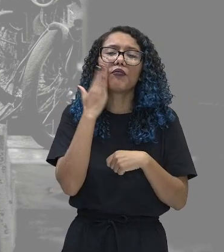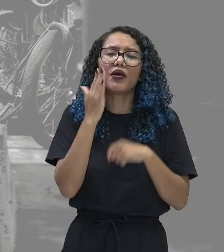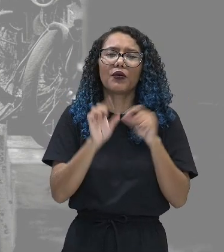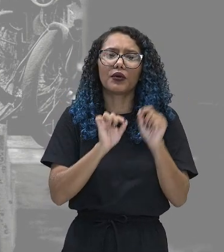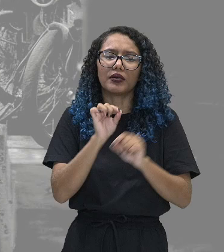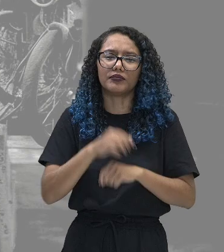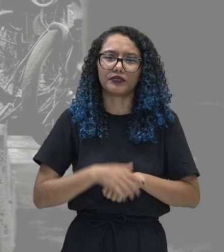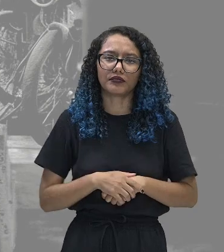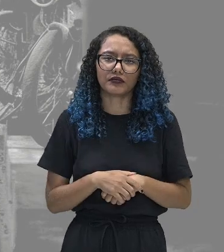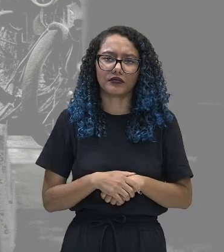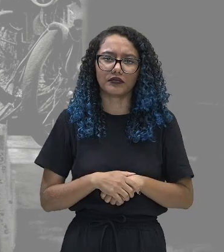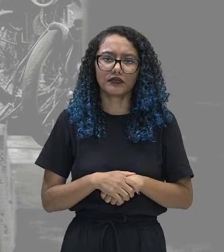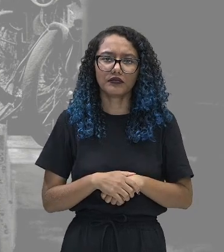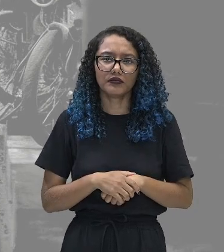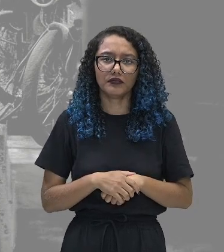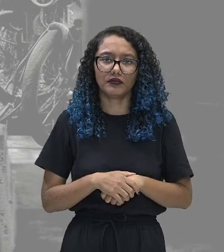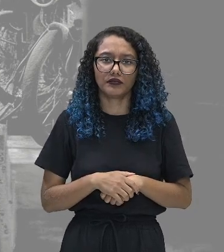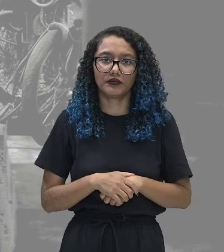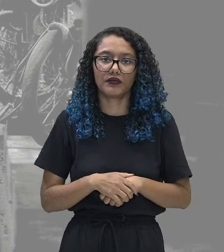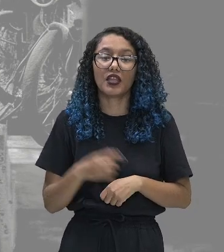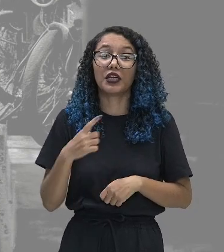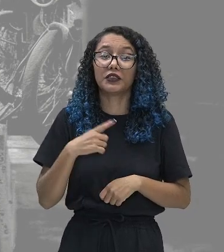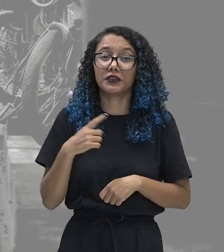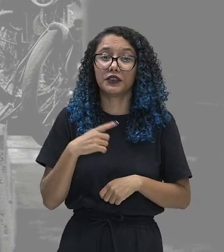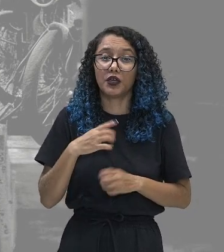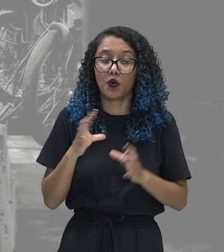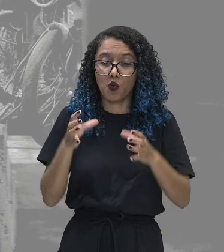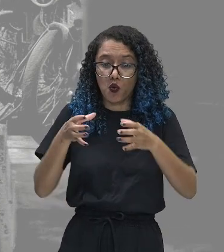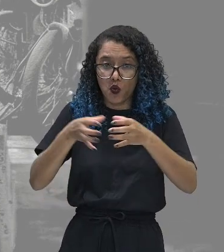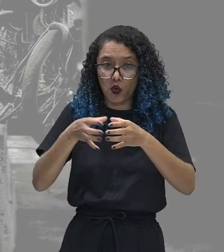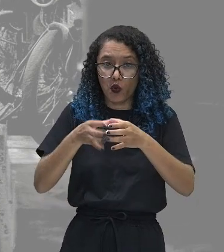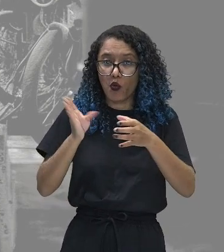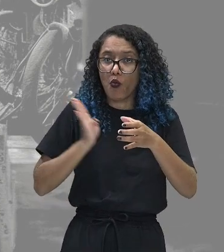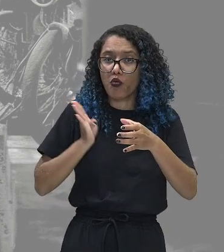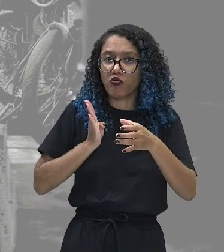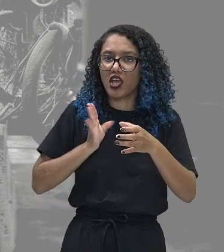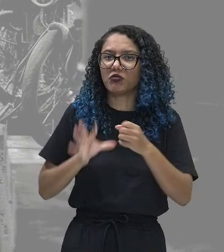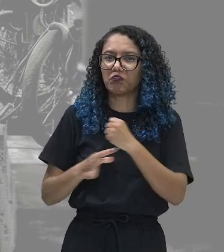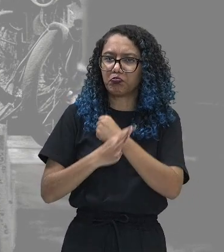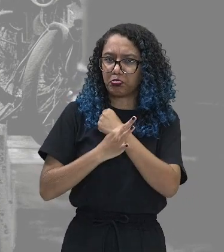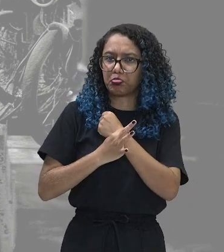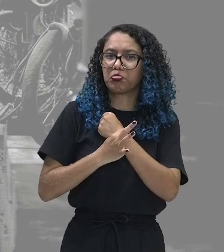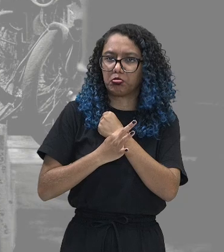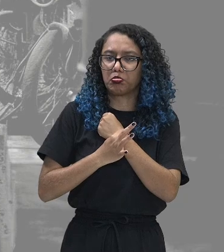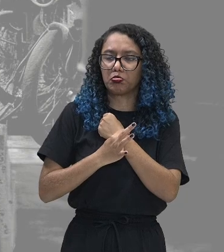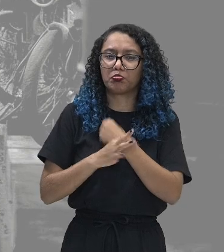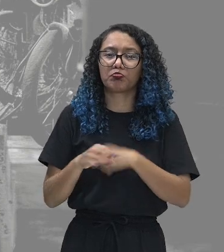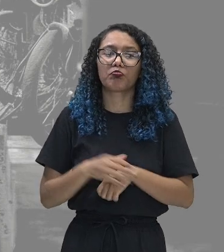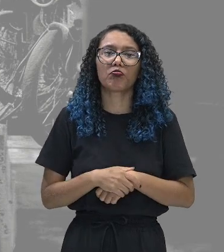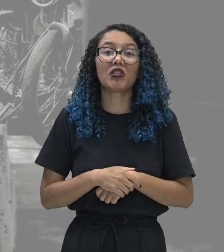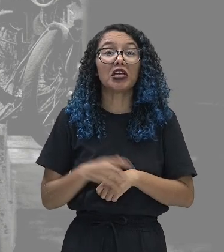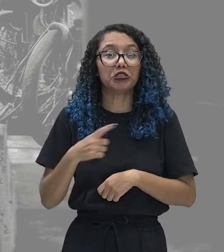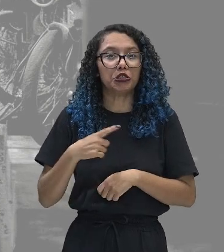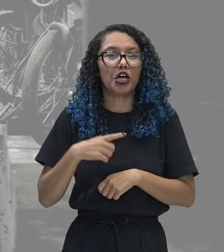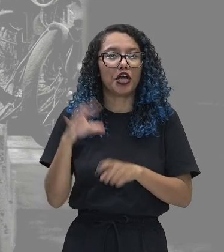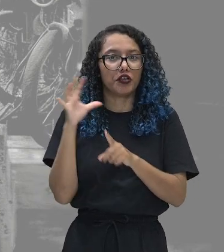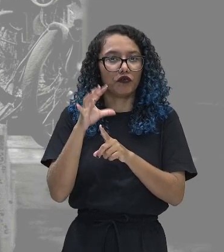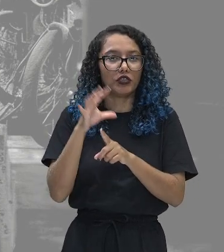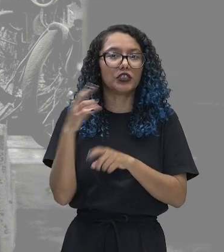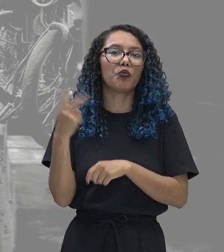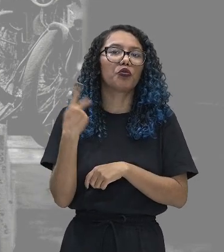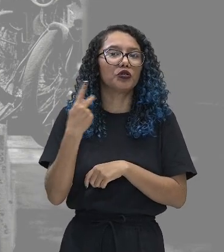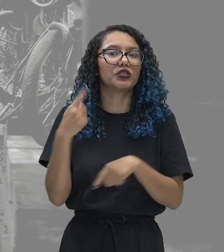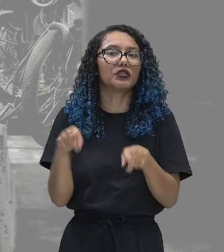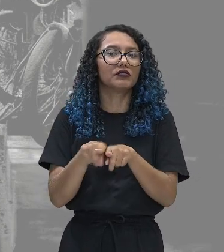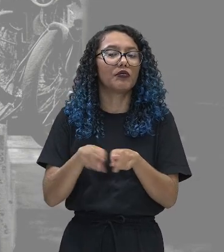Inglaterra existia uma burguesia bastante fortalecida, existia condições políticas também, afinal de